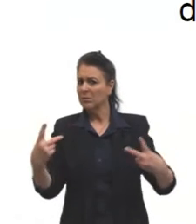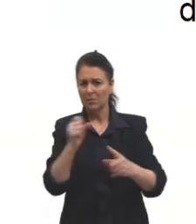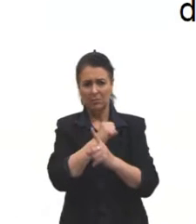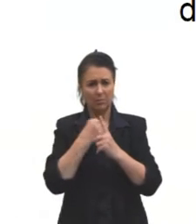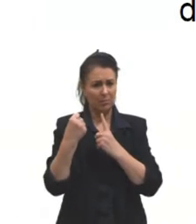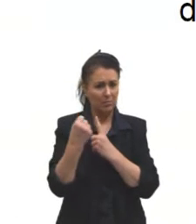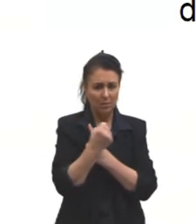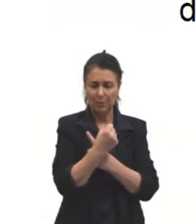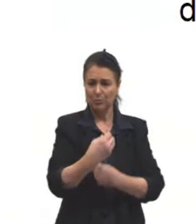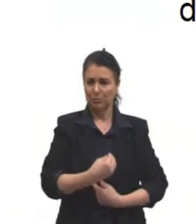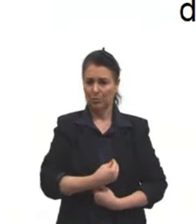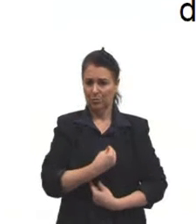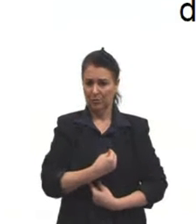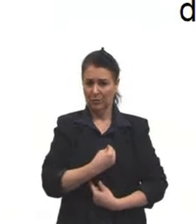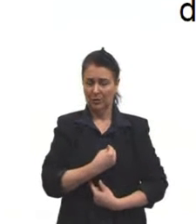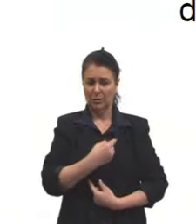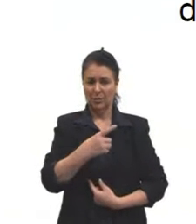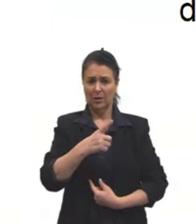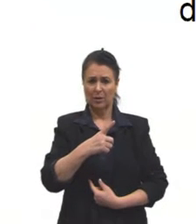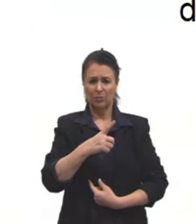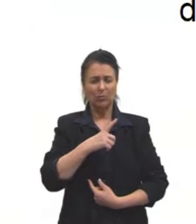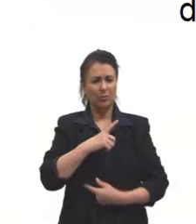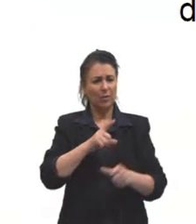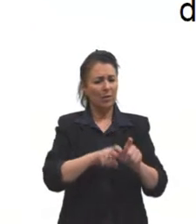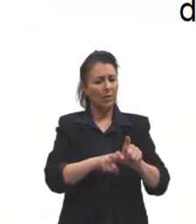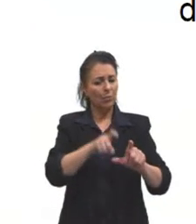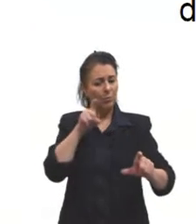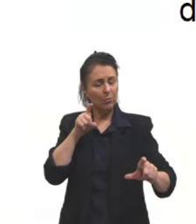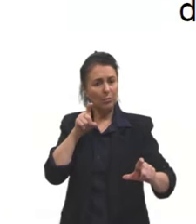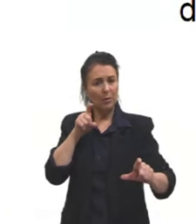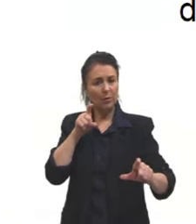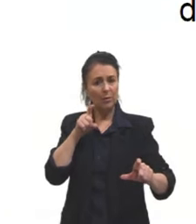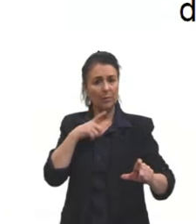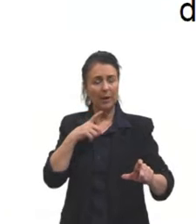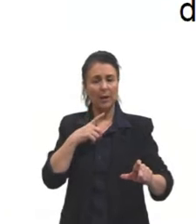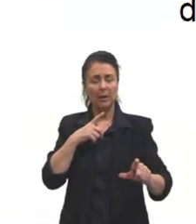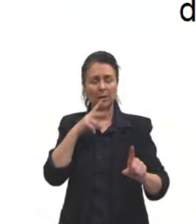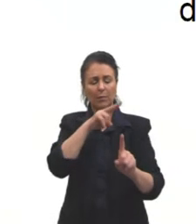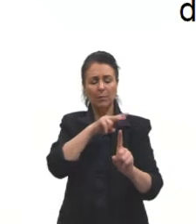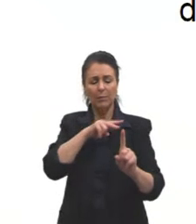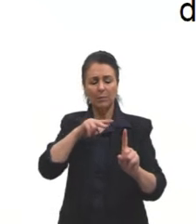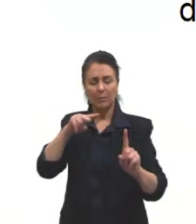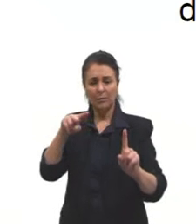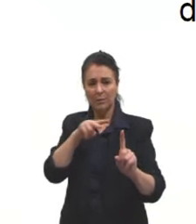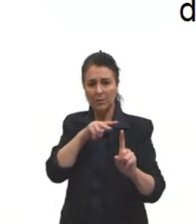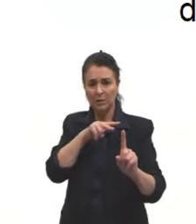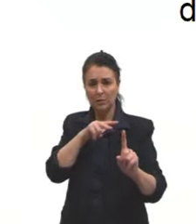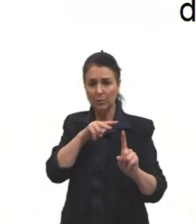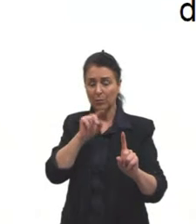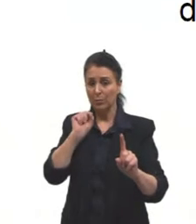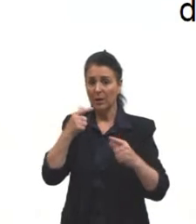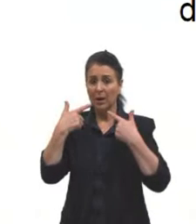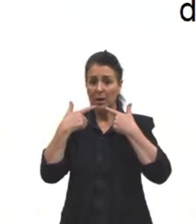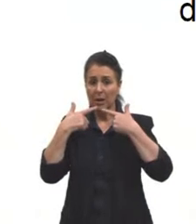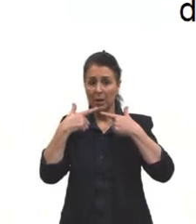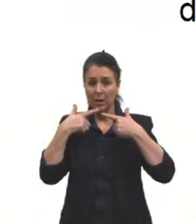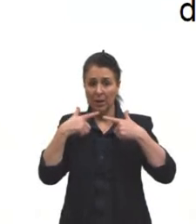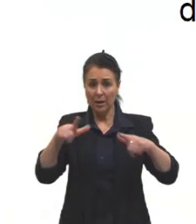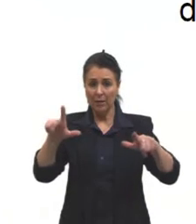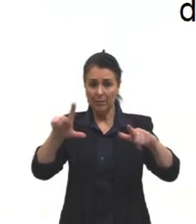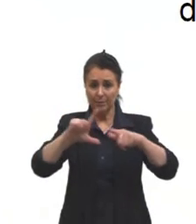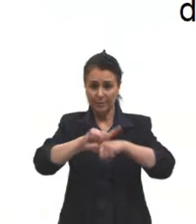e apesar de ela ter autonomia, ela tem sido tratada por uma perspectiva metalinguística. Ou seja,